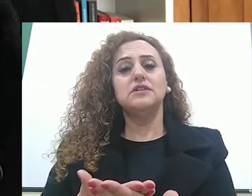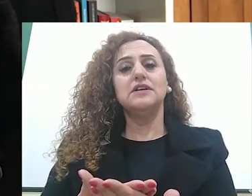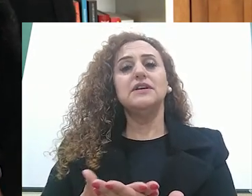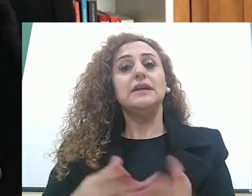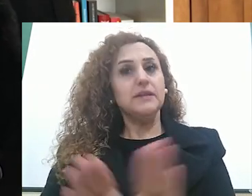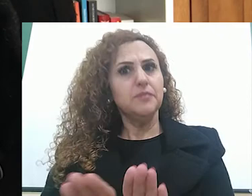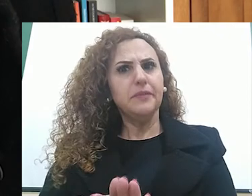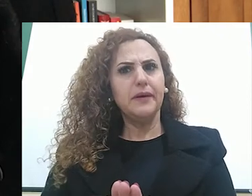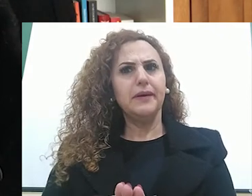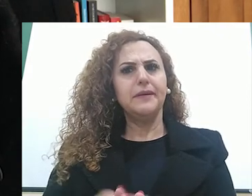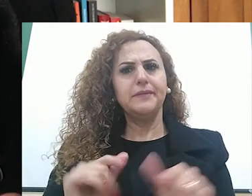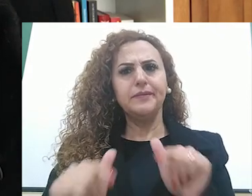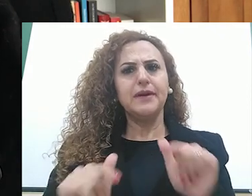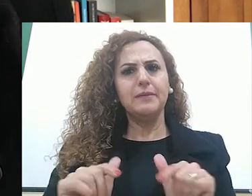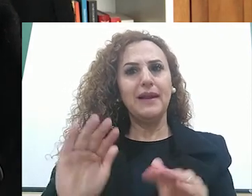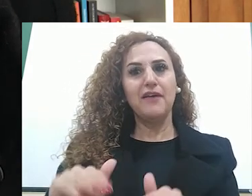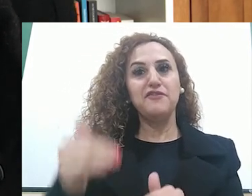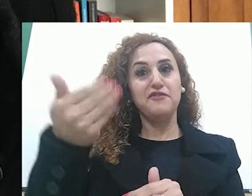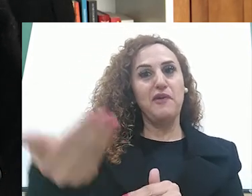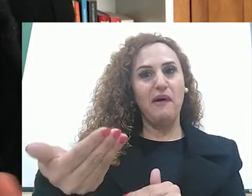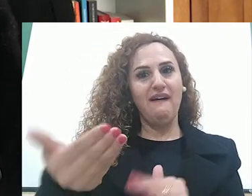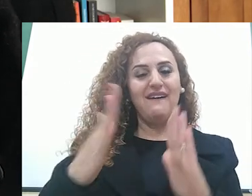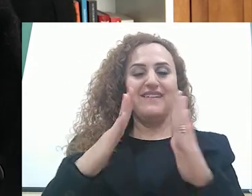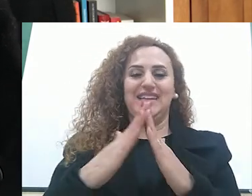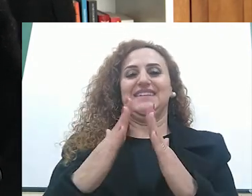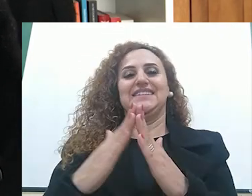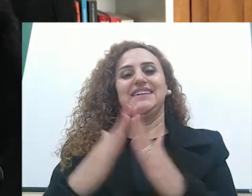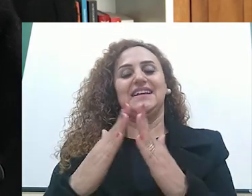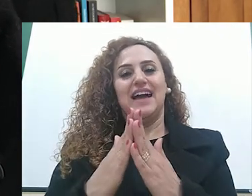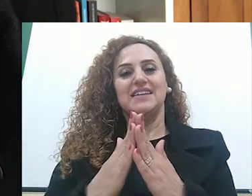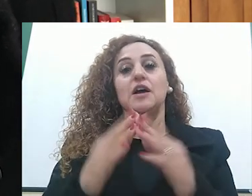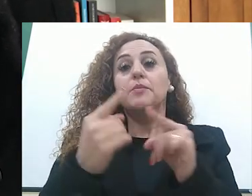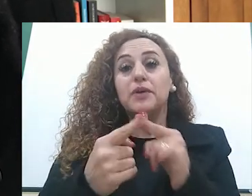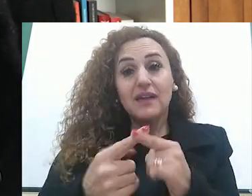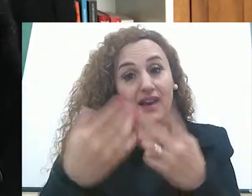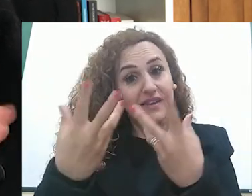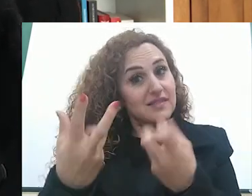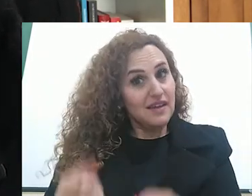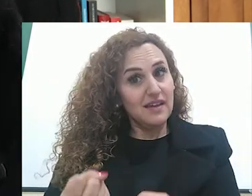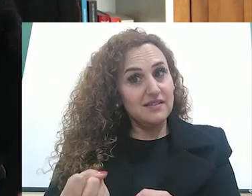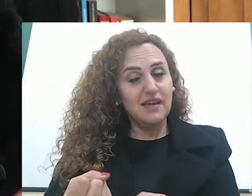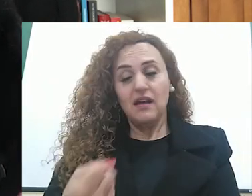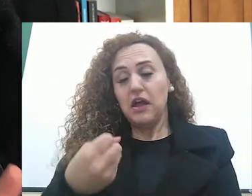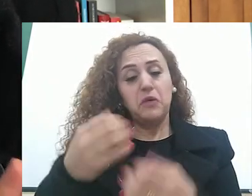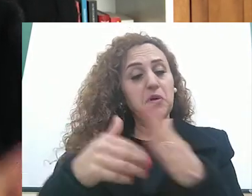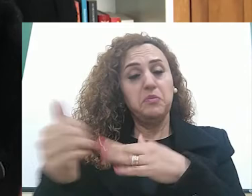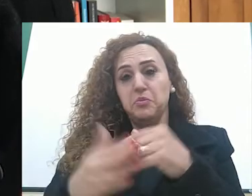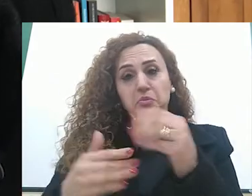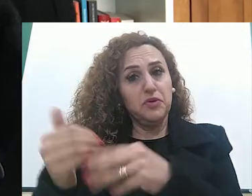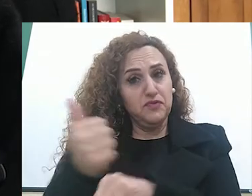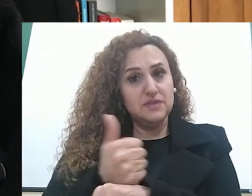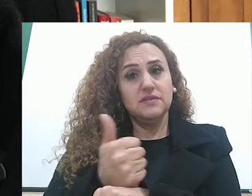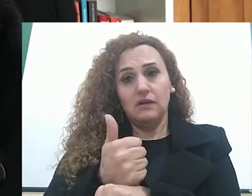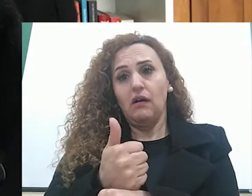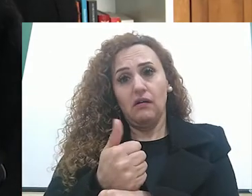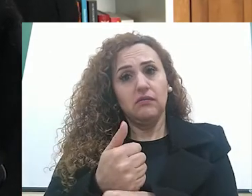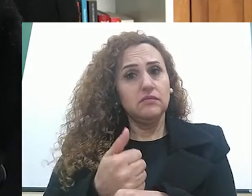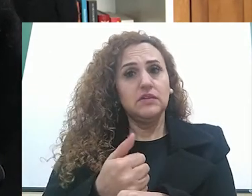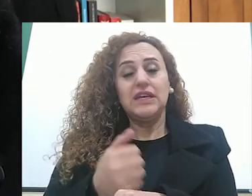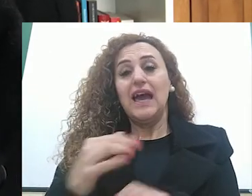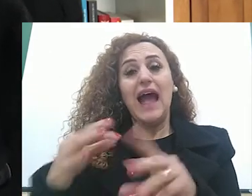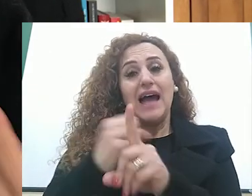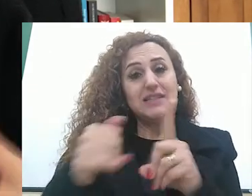pudessem trabalhar fora de casa, né? Já que era uma profissão que era socialmente aceita, era tudo bem uma mulher, uma moça rica ser